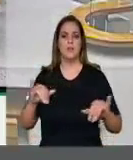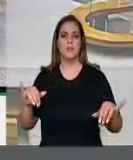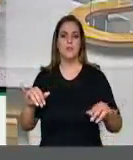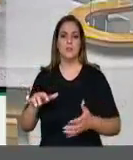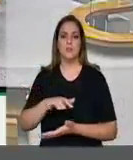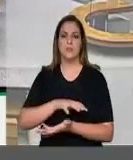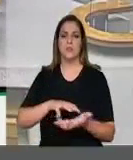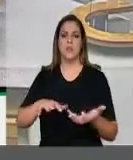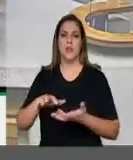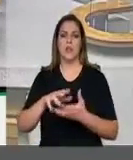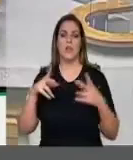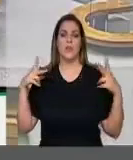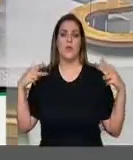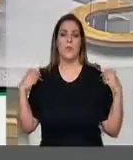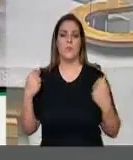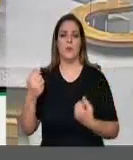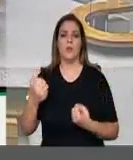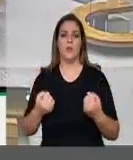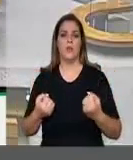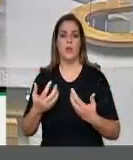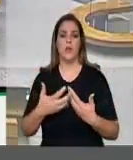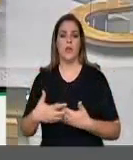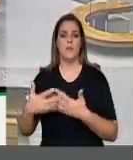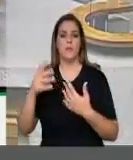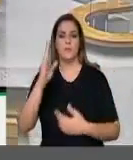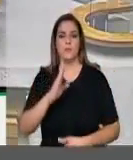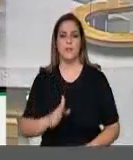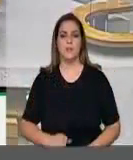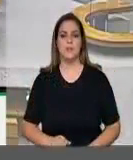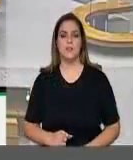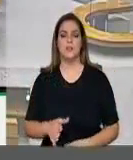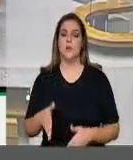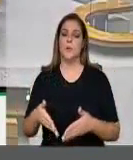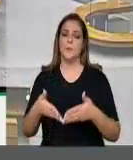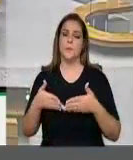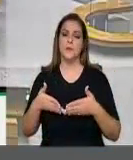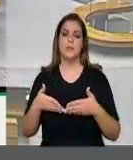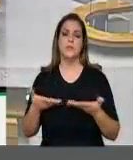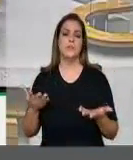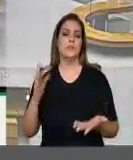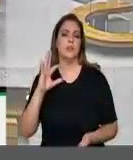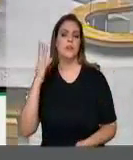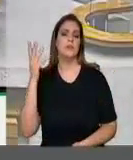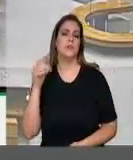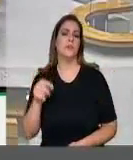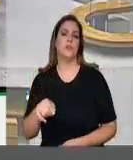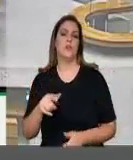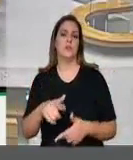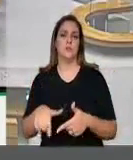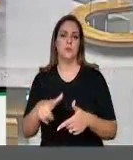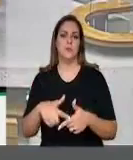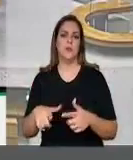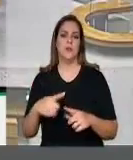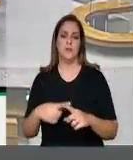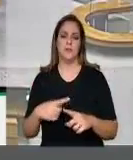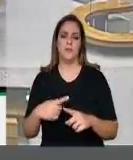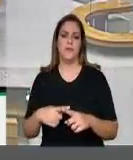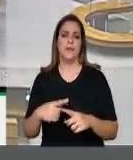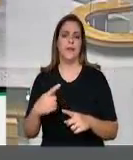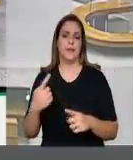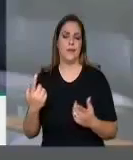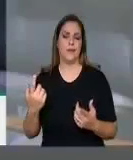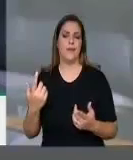que pedem providências devido ao setor passar por uma grave crise.